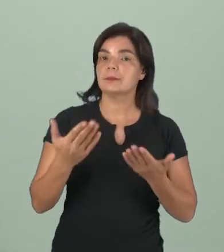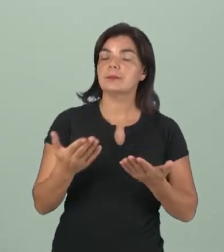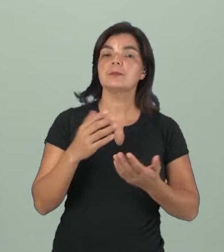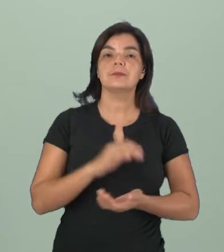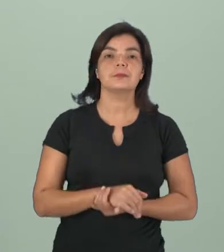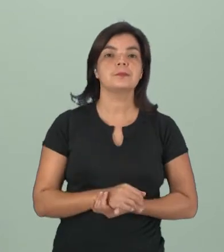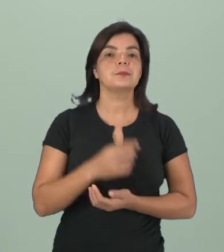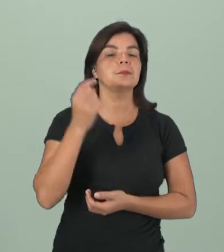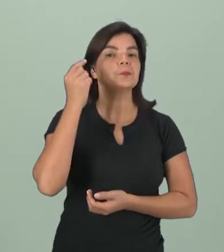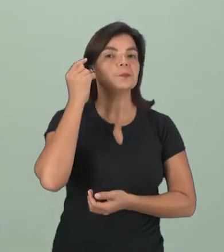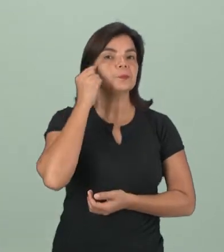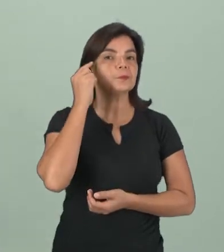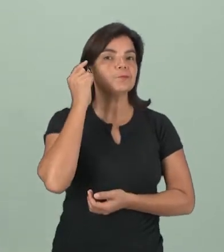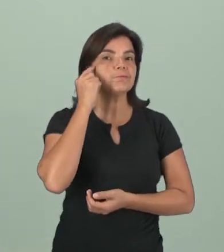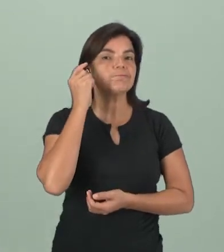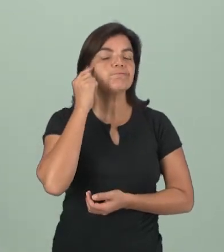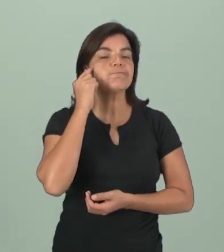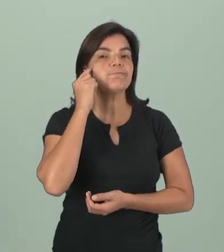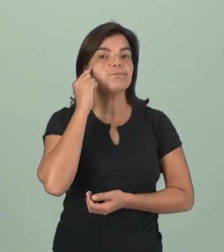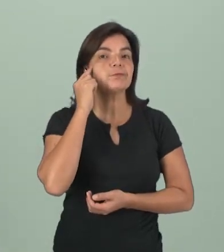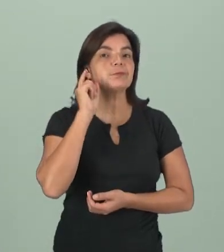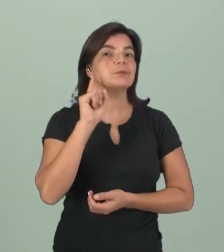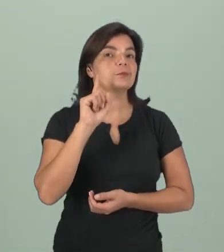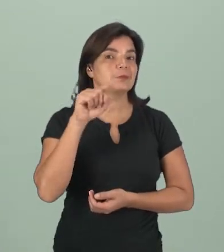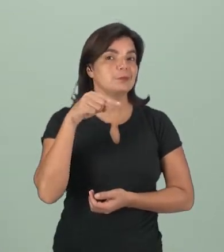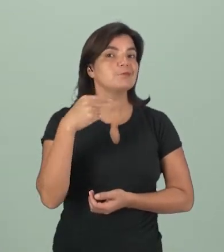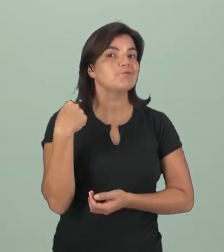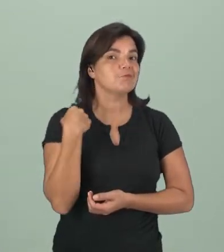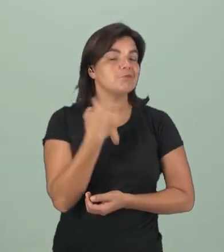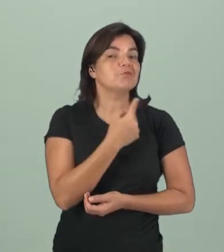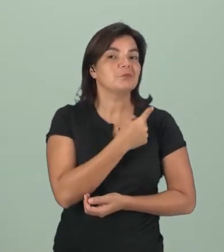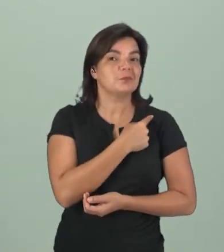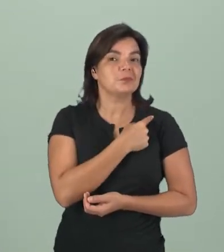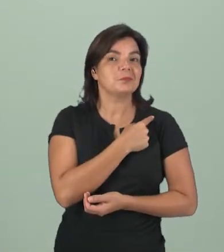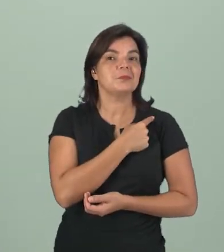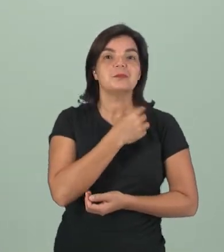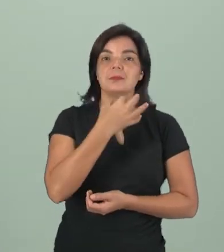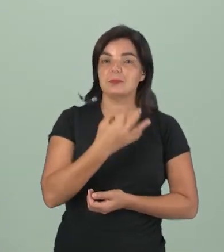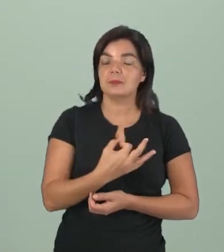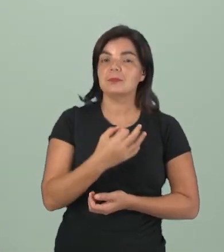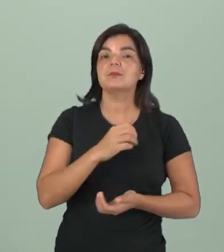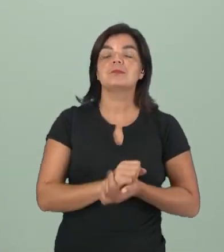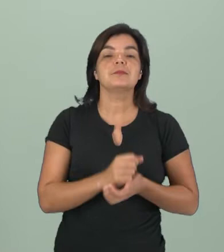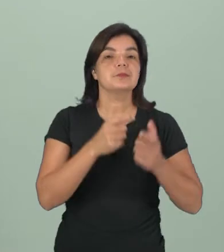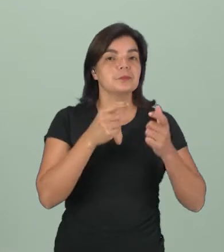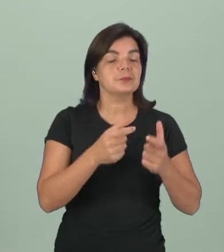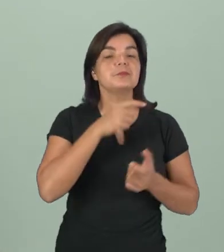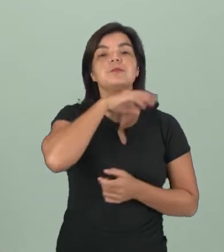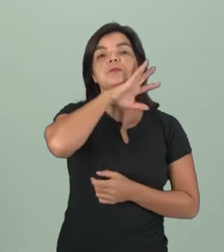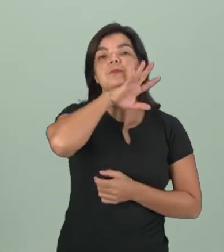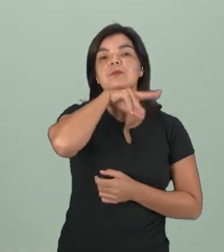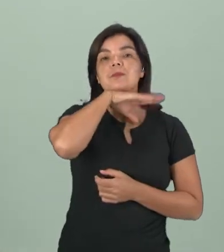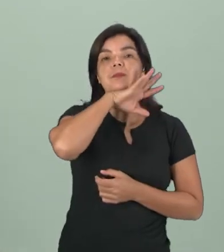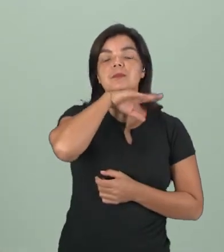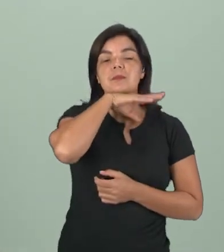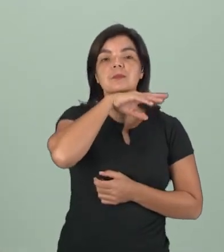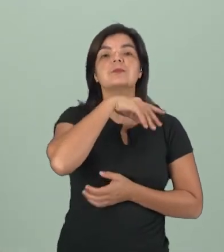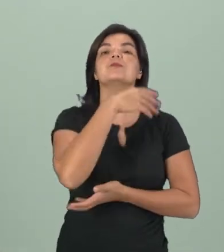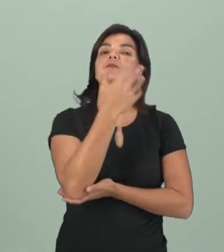Este pensamento, vamos ficar para nós, certo? O lugar dos animais